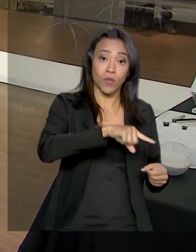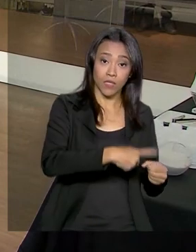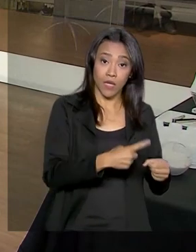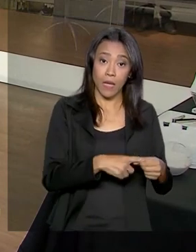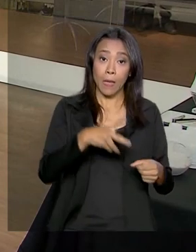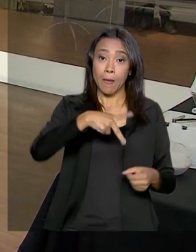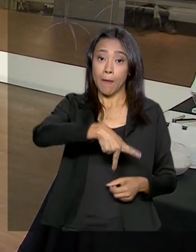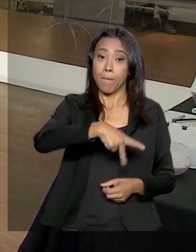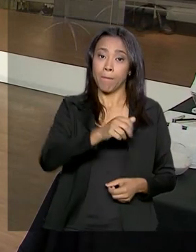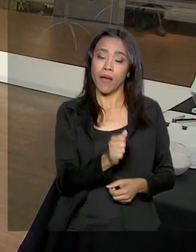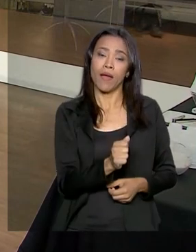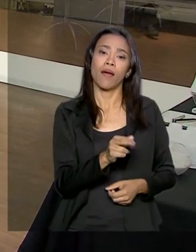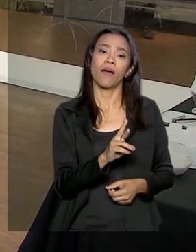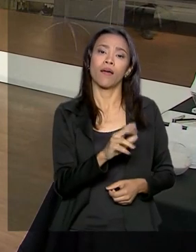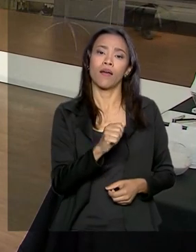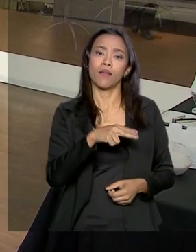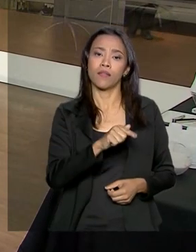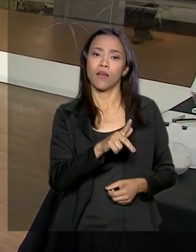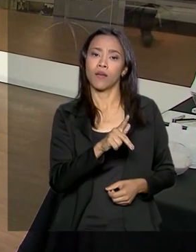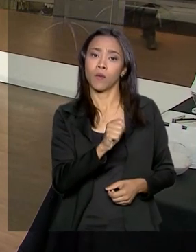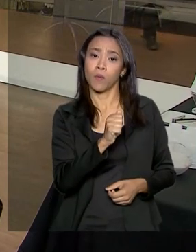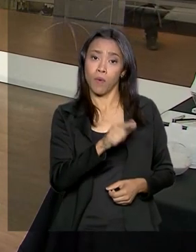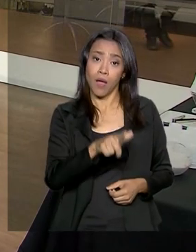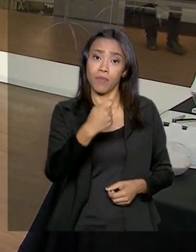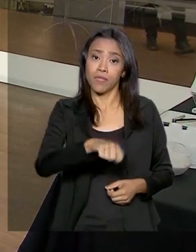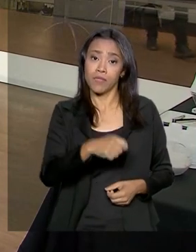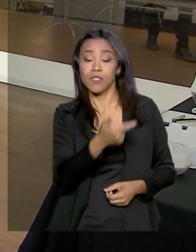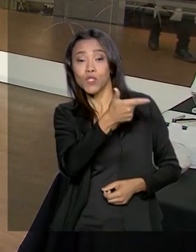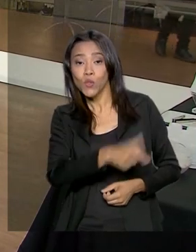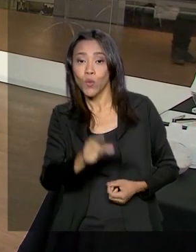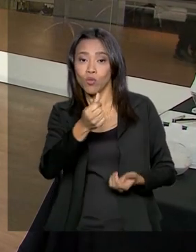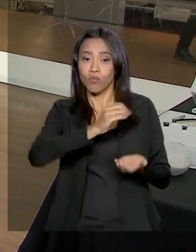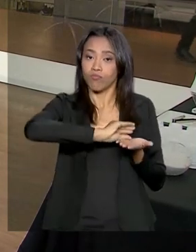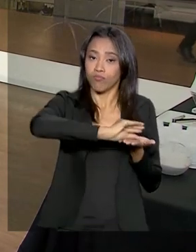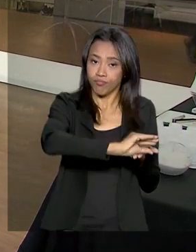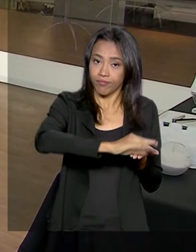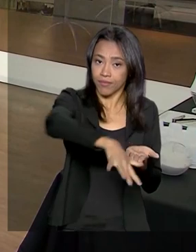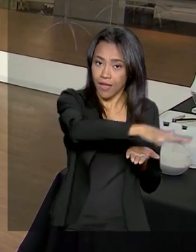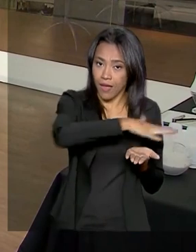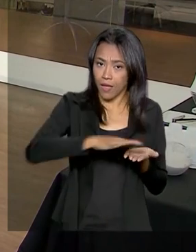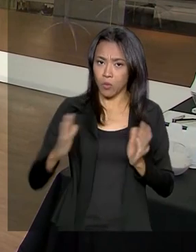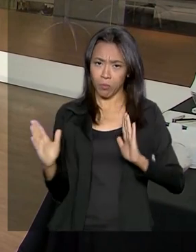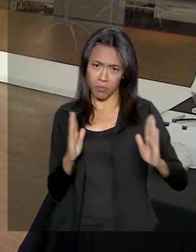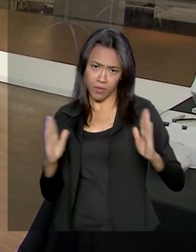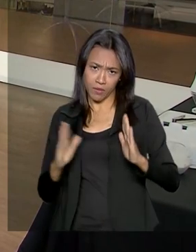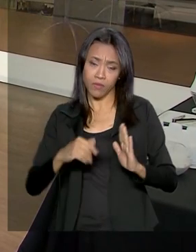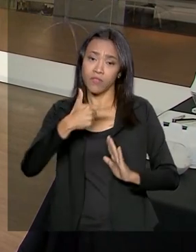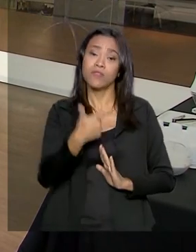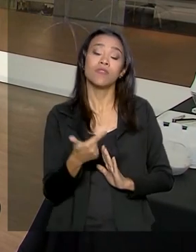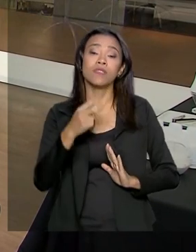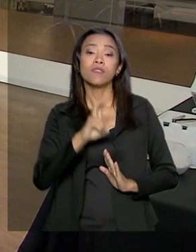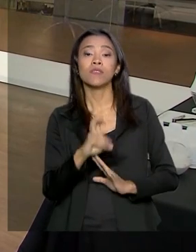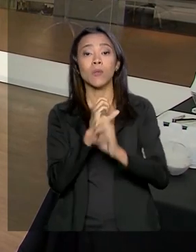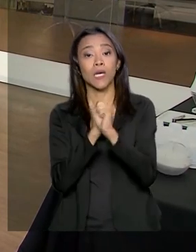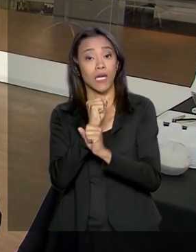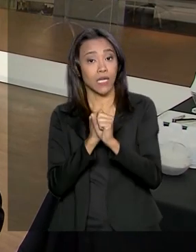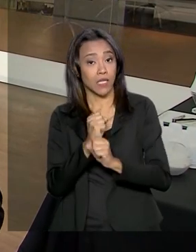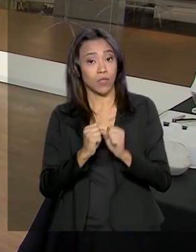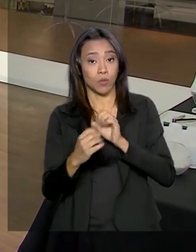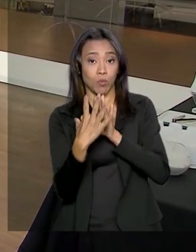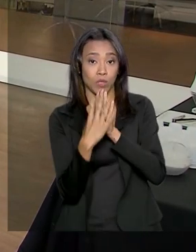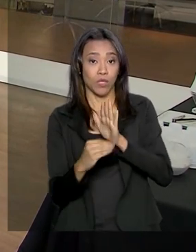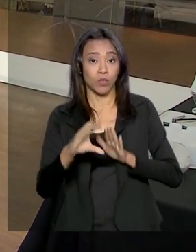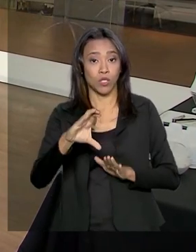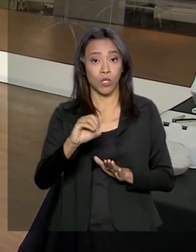greenfield e necessita de novos investimentos. O prazo de concessão, Renata, é de 25 anos. Ganha o leilão que